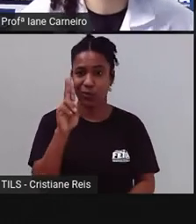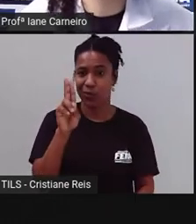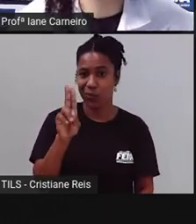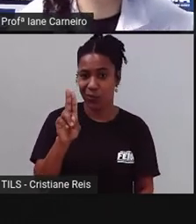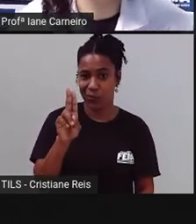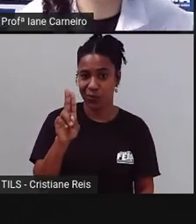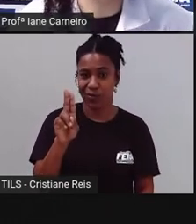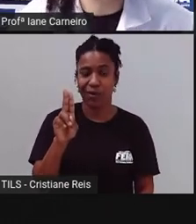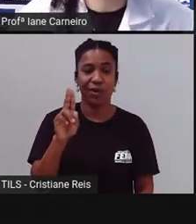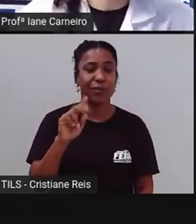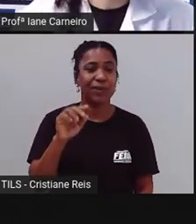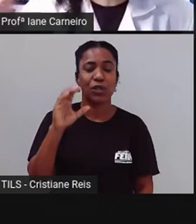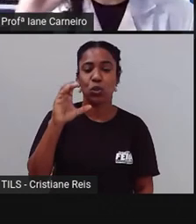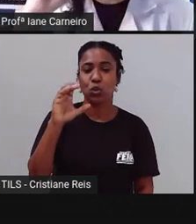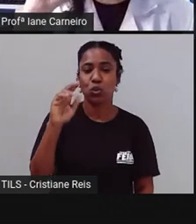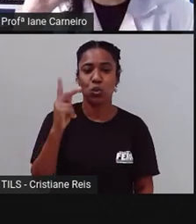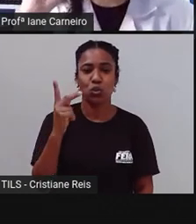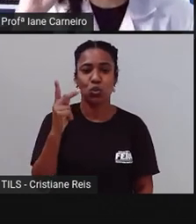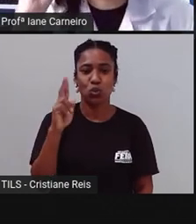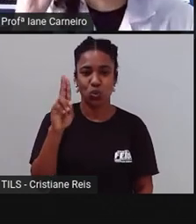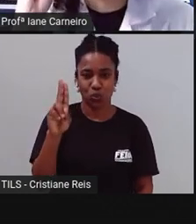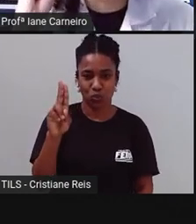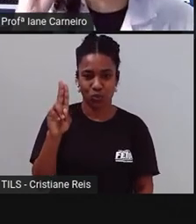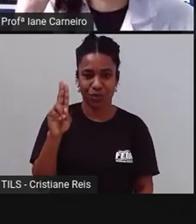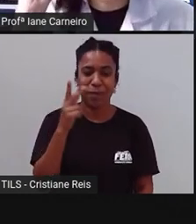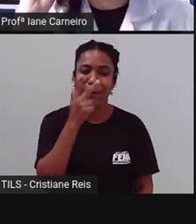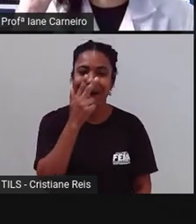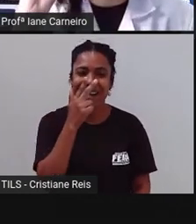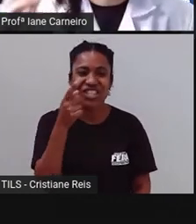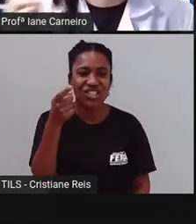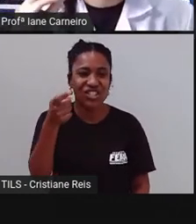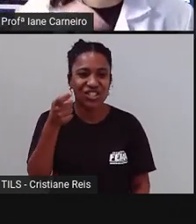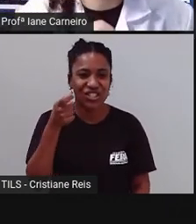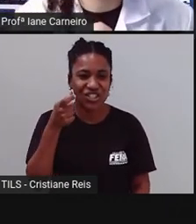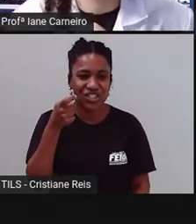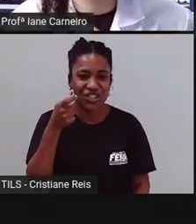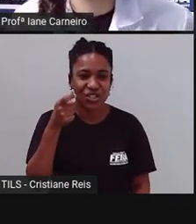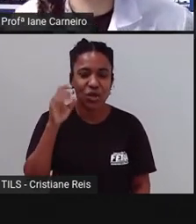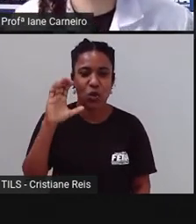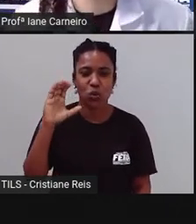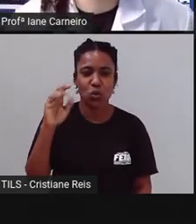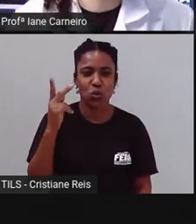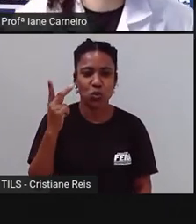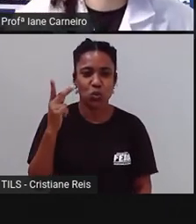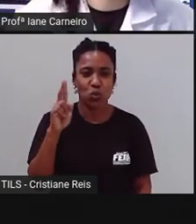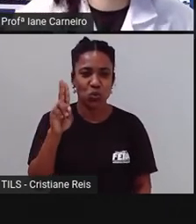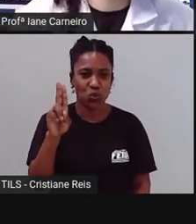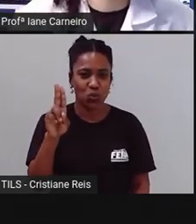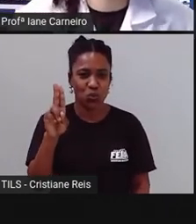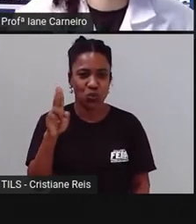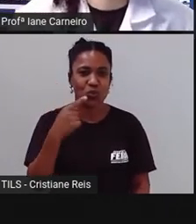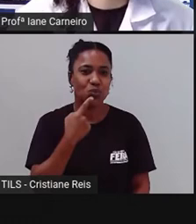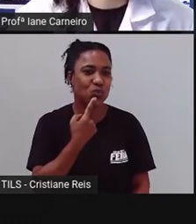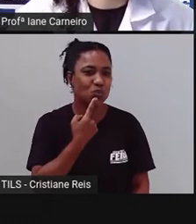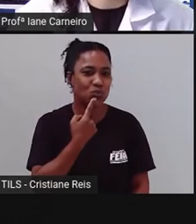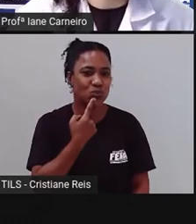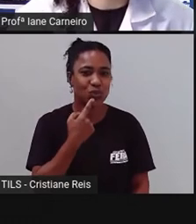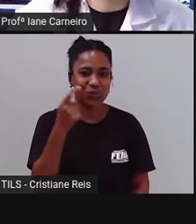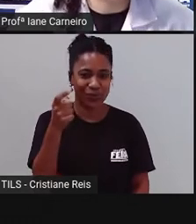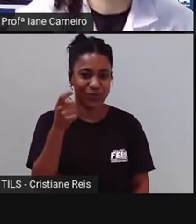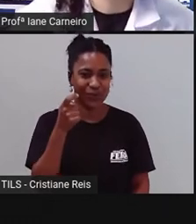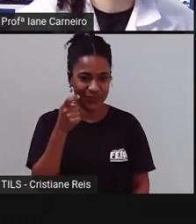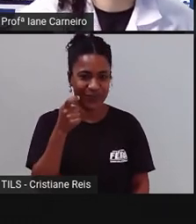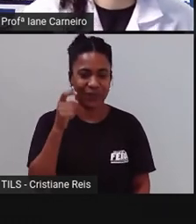ler CHU, certo? O som, lembra o som do X, né? Ó, CHU. E aí, para você ver o CHU, a gente usa o C,